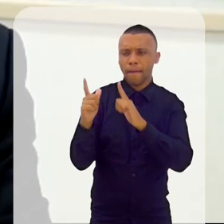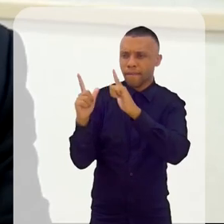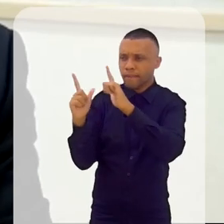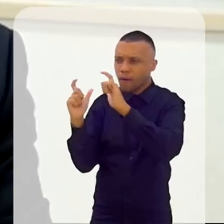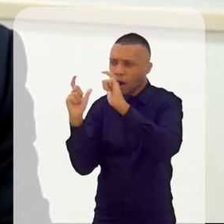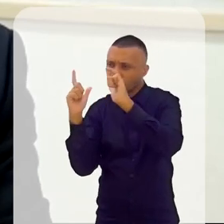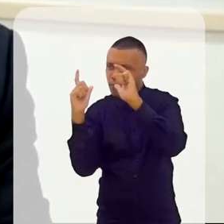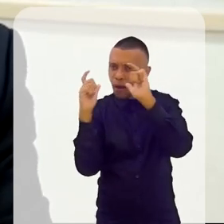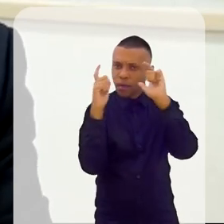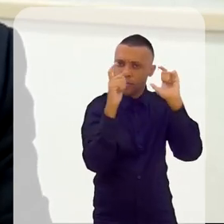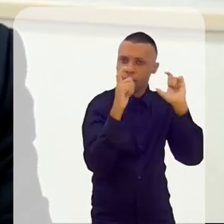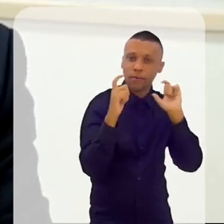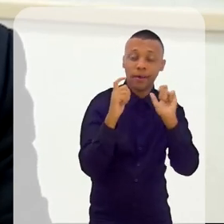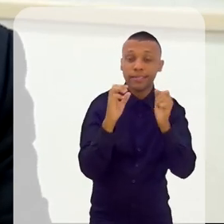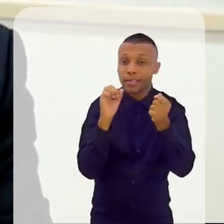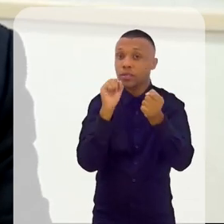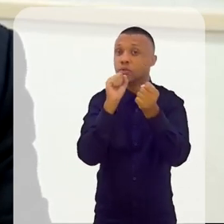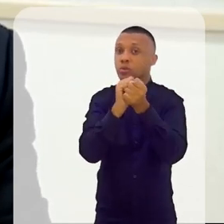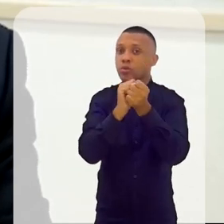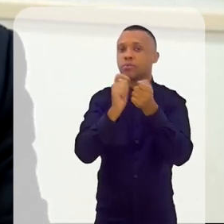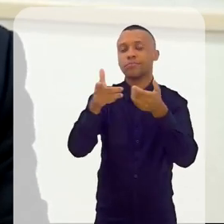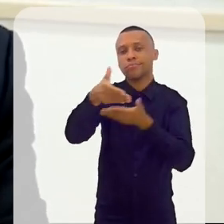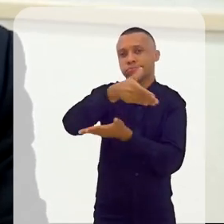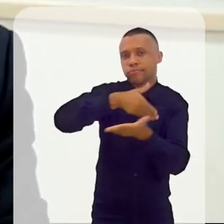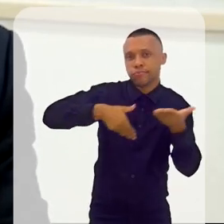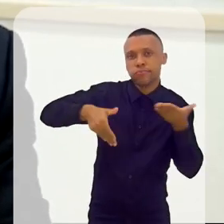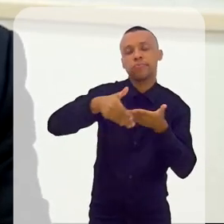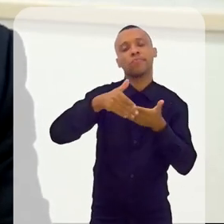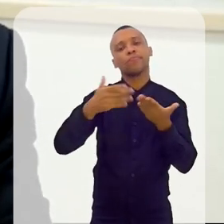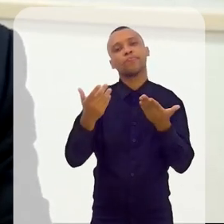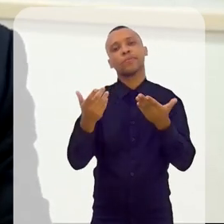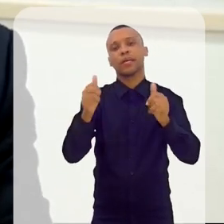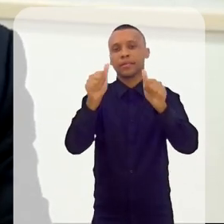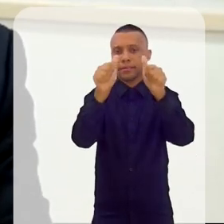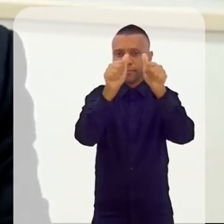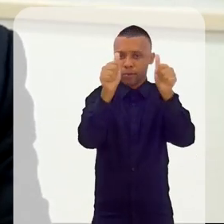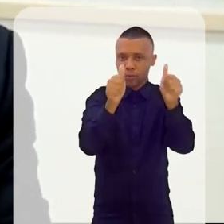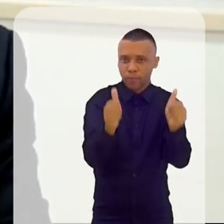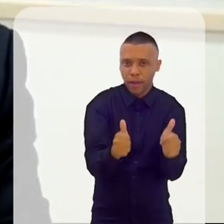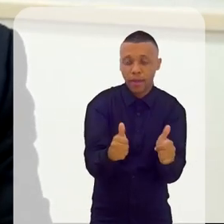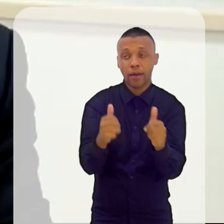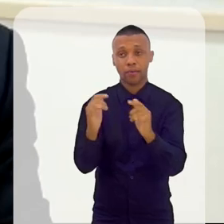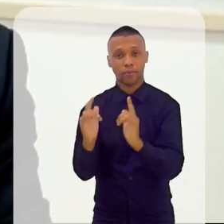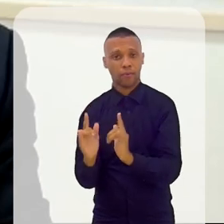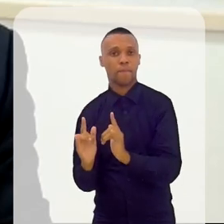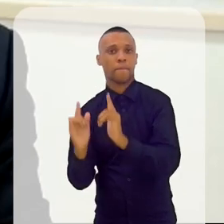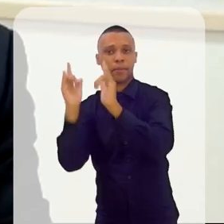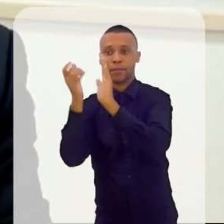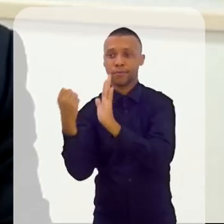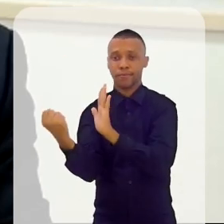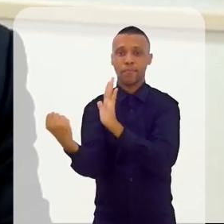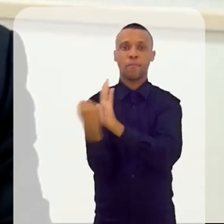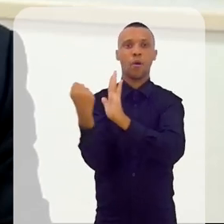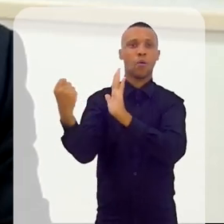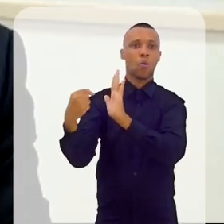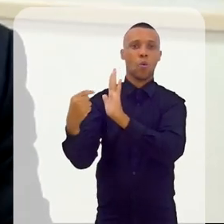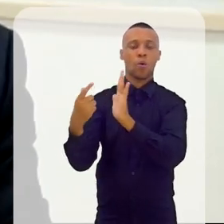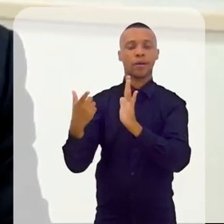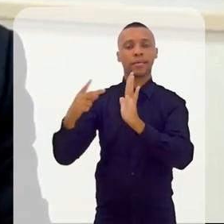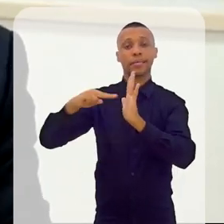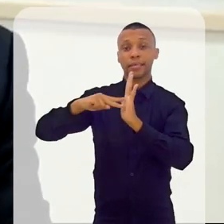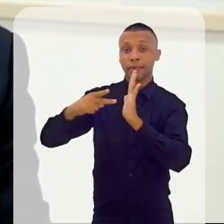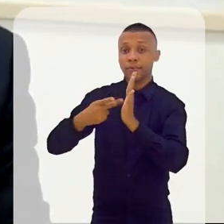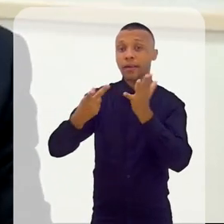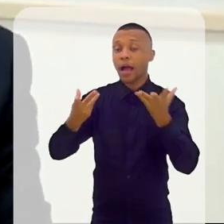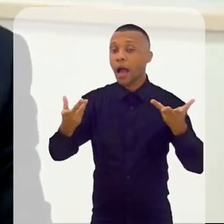fotografia, vai querer estar junto desses monumentos que significam a riqueza